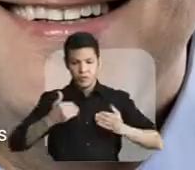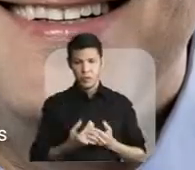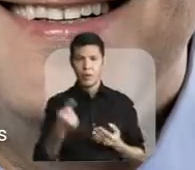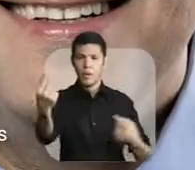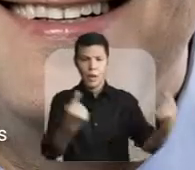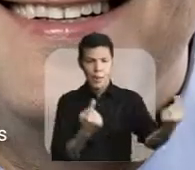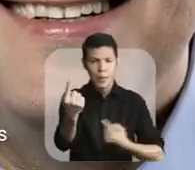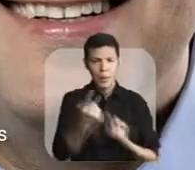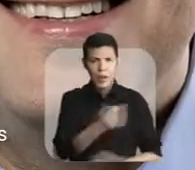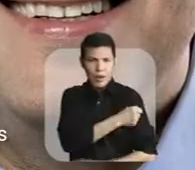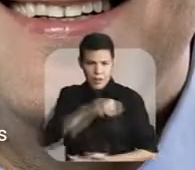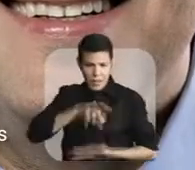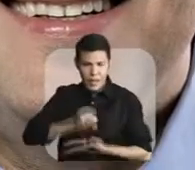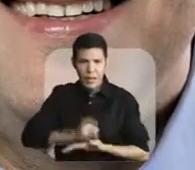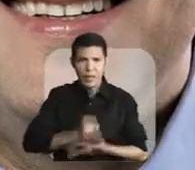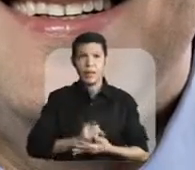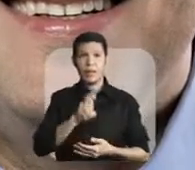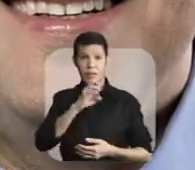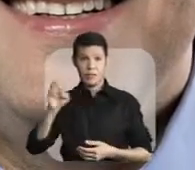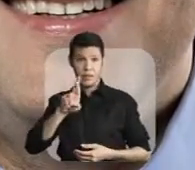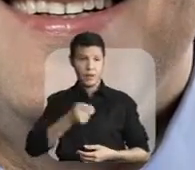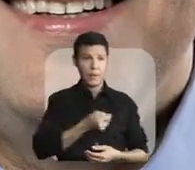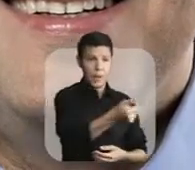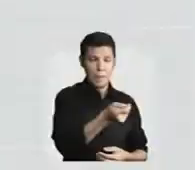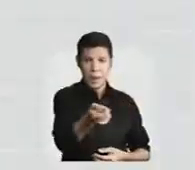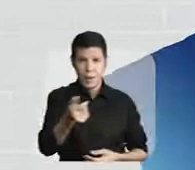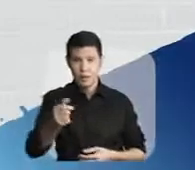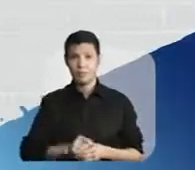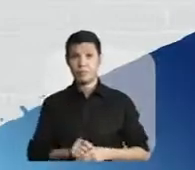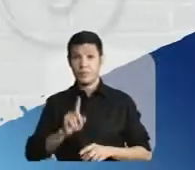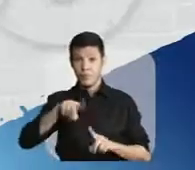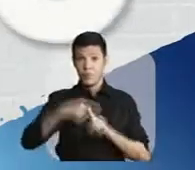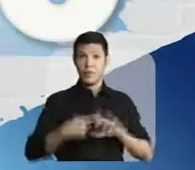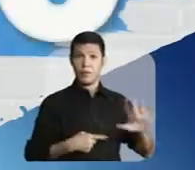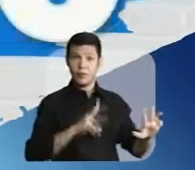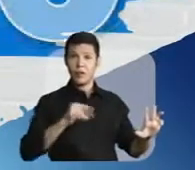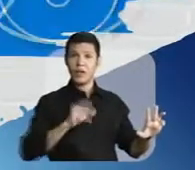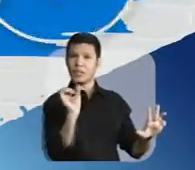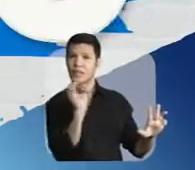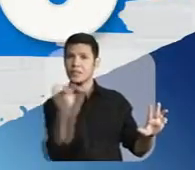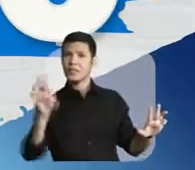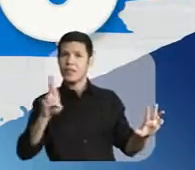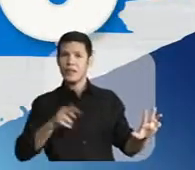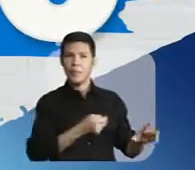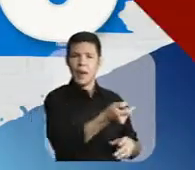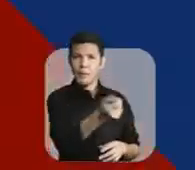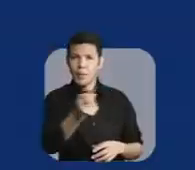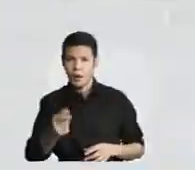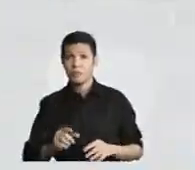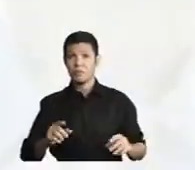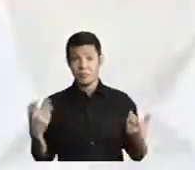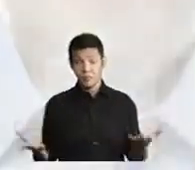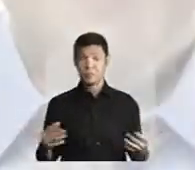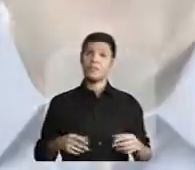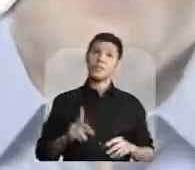famílias de alunos de escolas públicas terão bolsas de 500 reais. E Lula vai manter o auxílio de 600 reais. Com